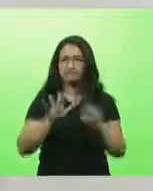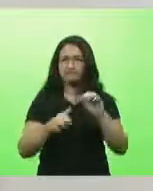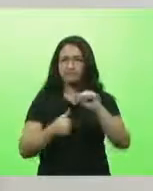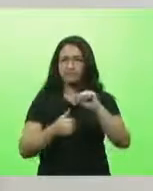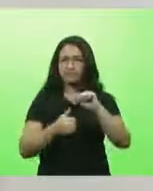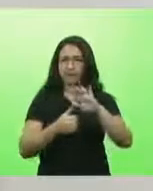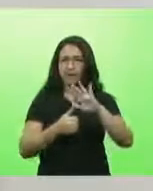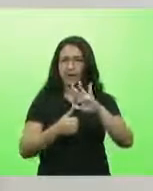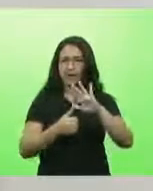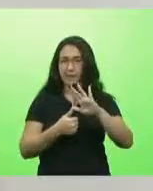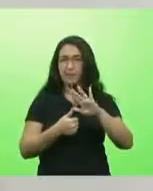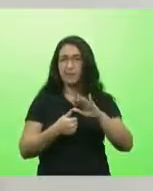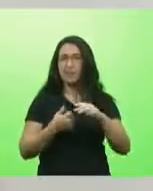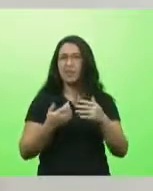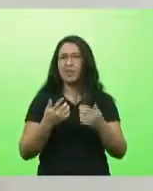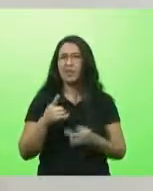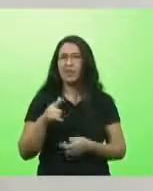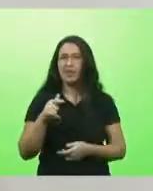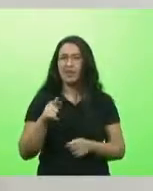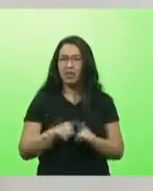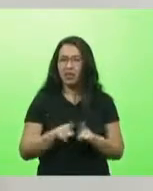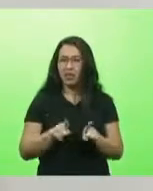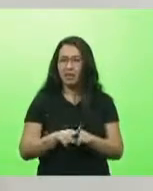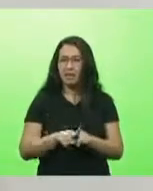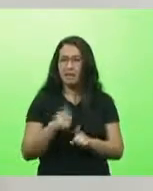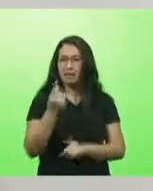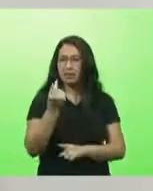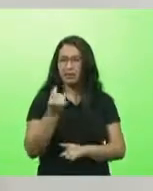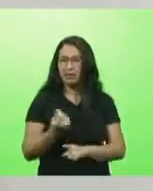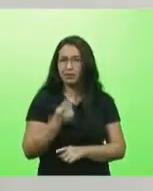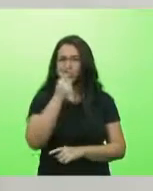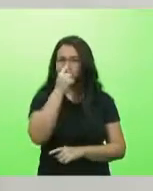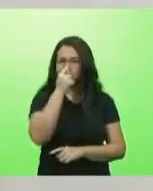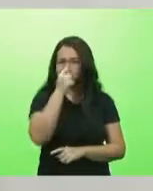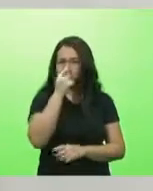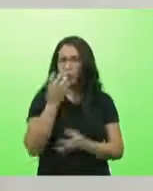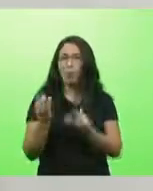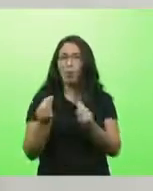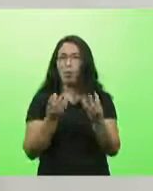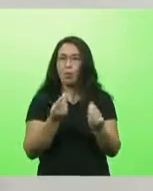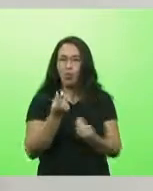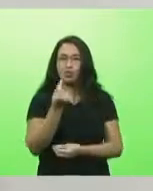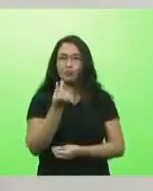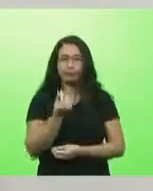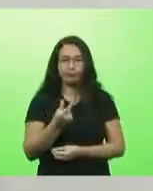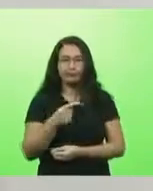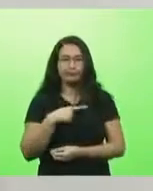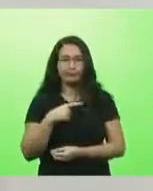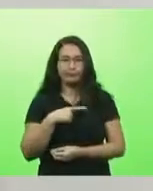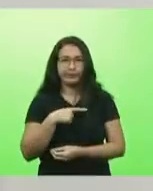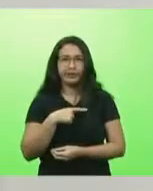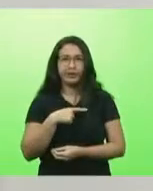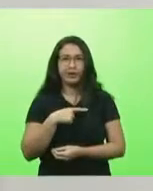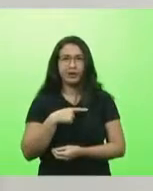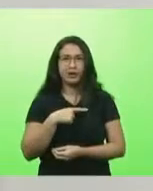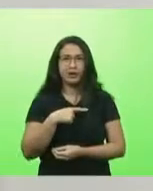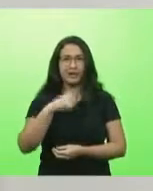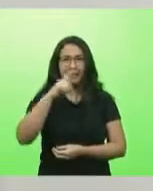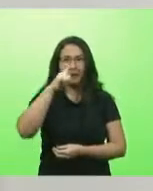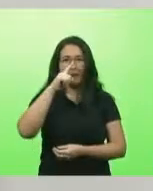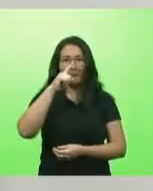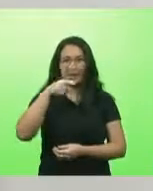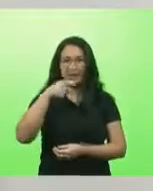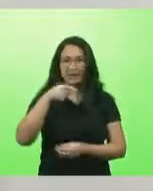com o cofre cheio, abarrotado de dinheiro, mandando doentes do Covid